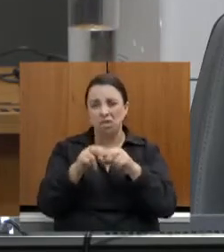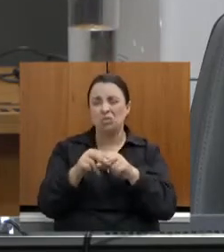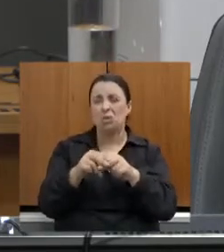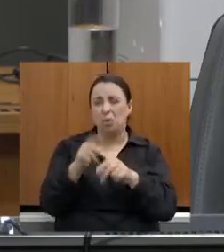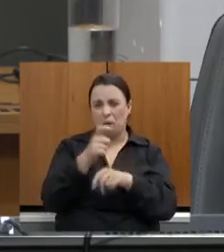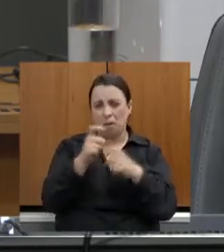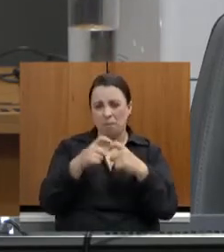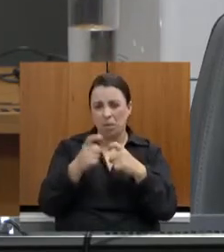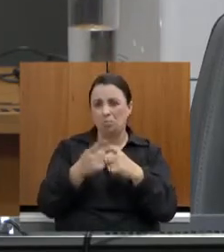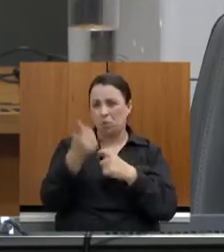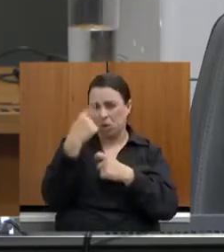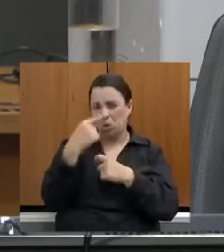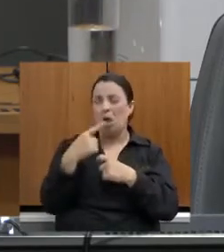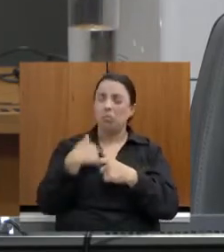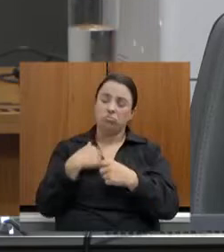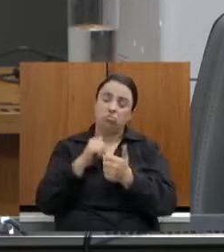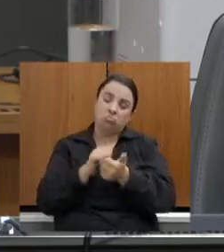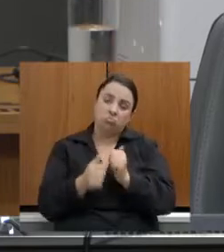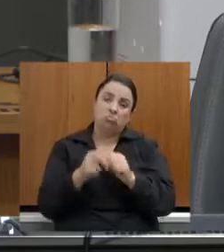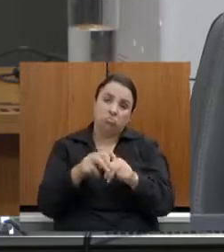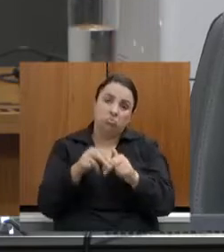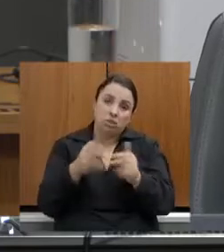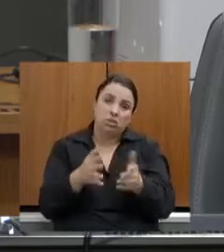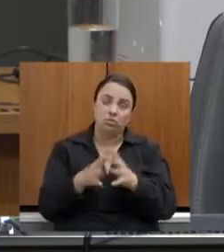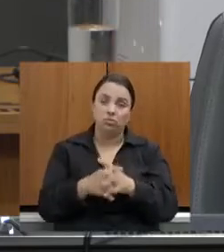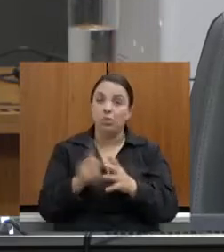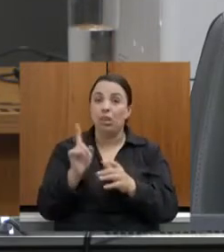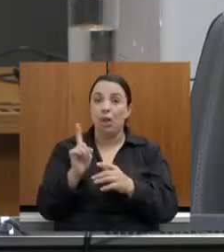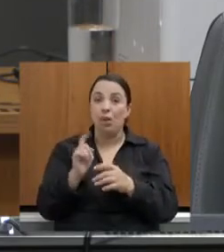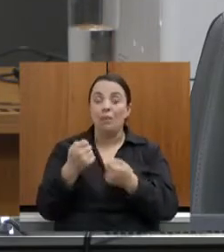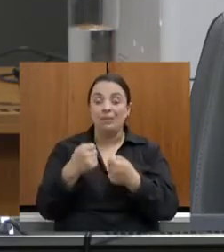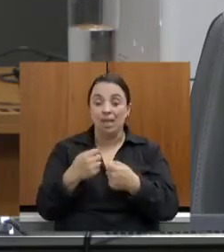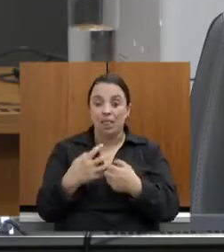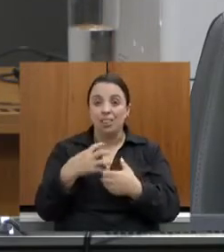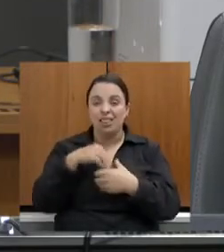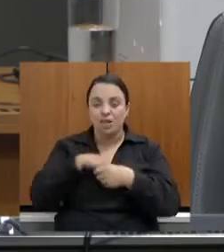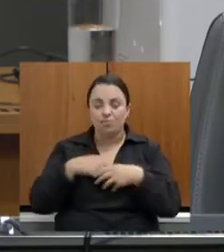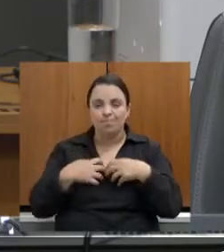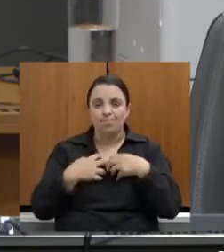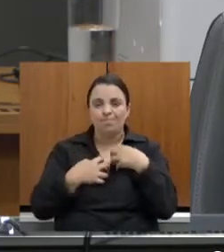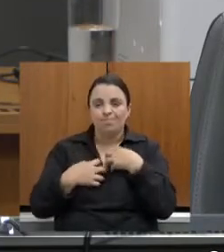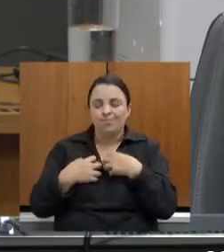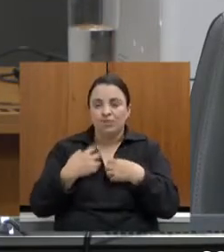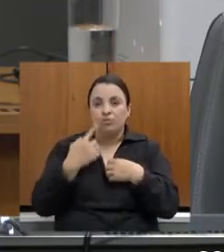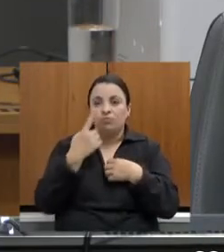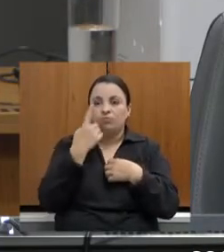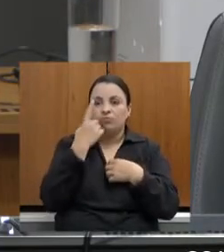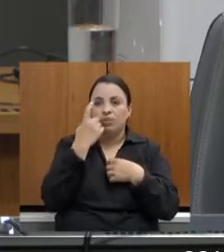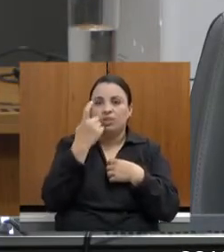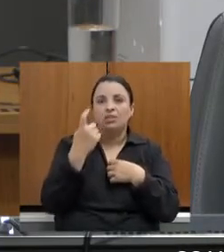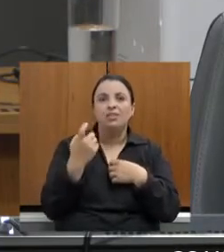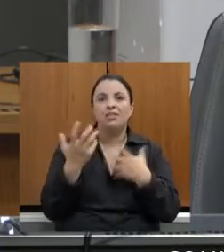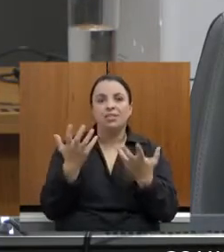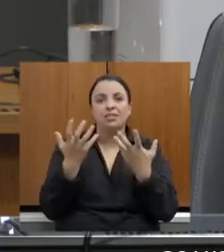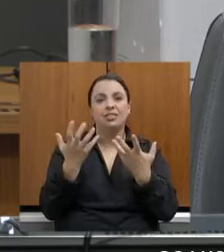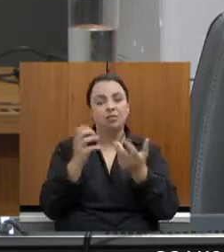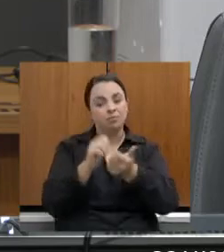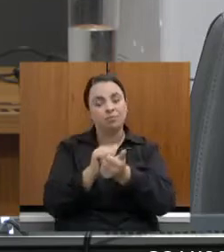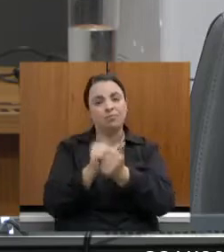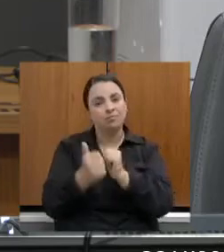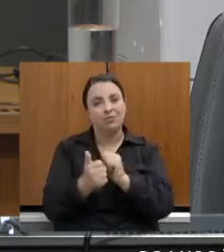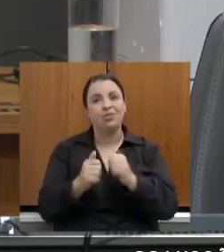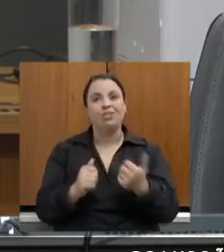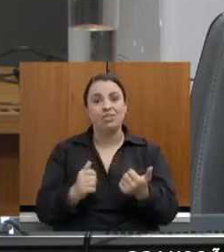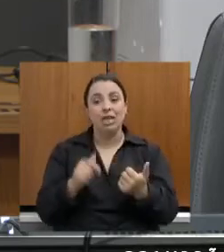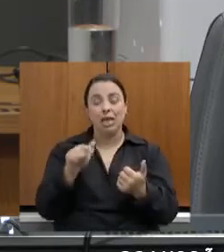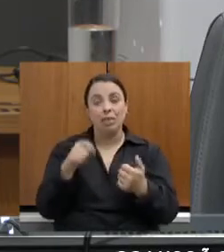só... Tem que haver um interesse interno da pessoa de praticar e ela tem que ter... Ela tem